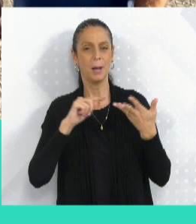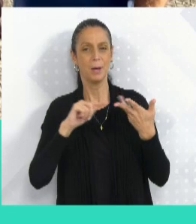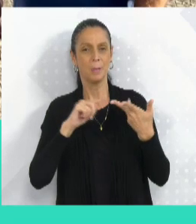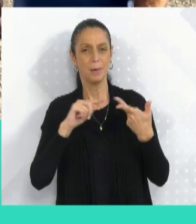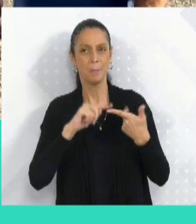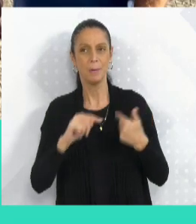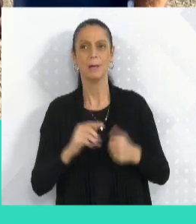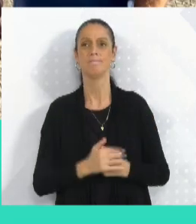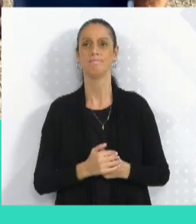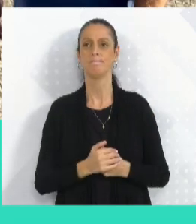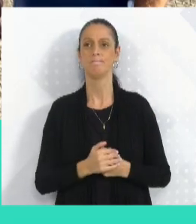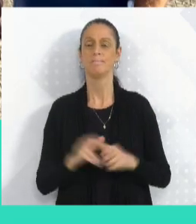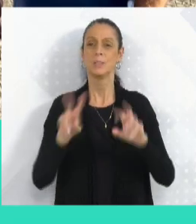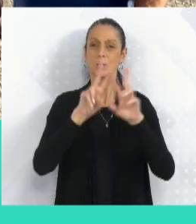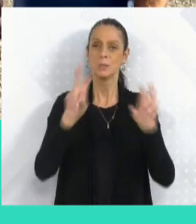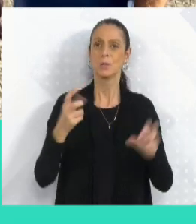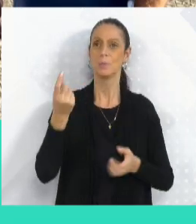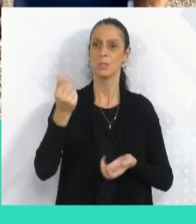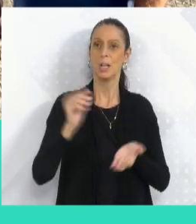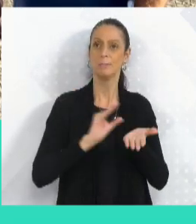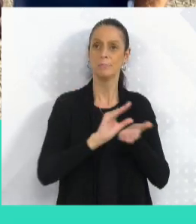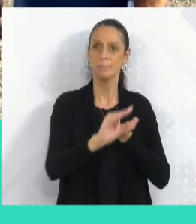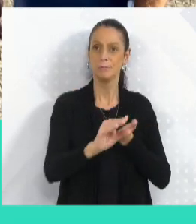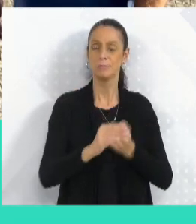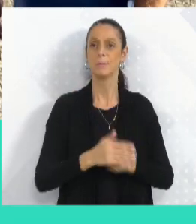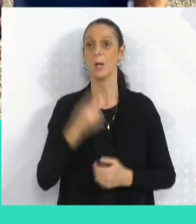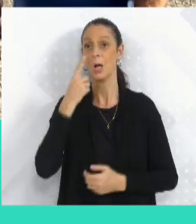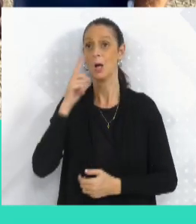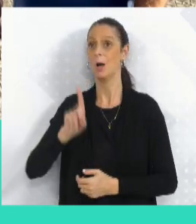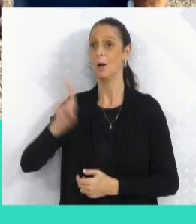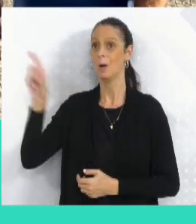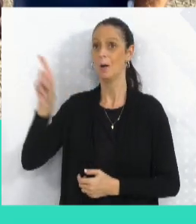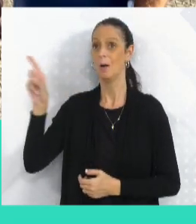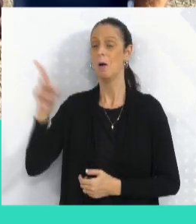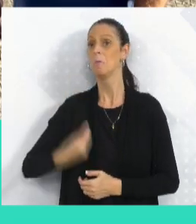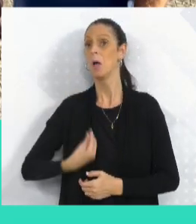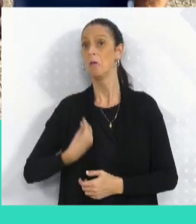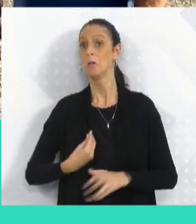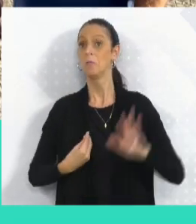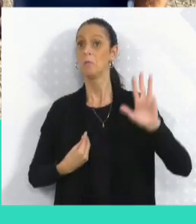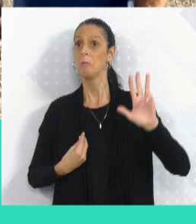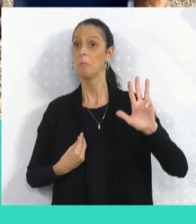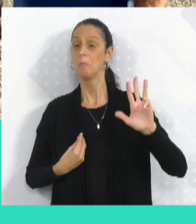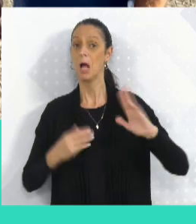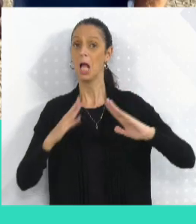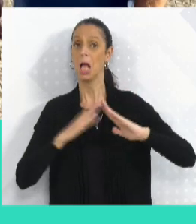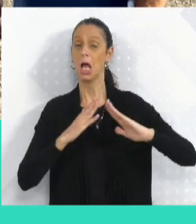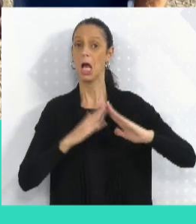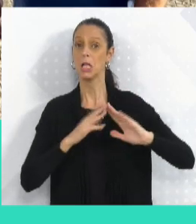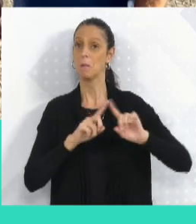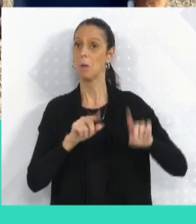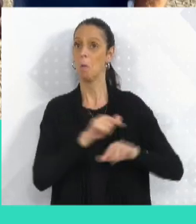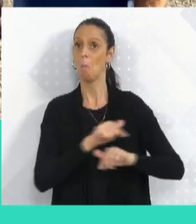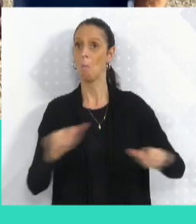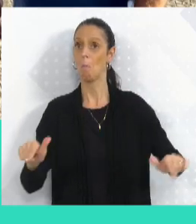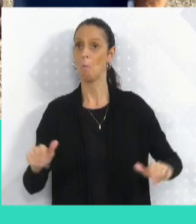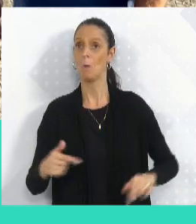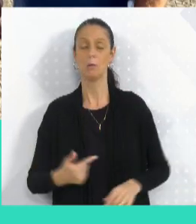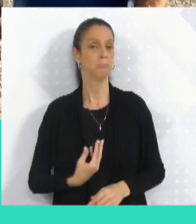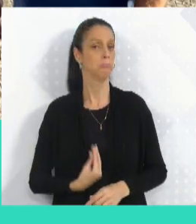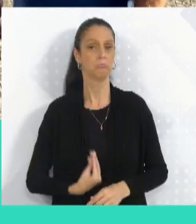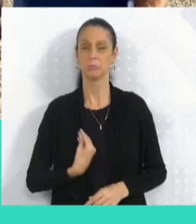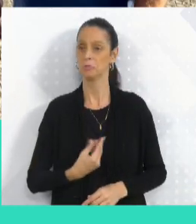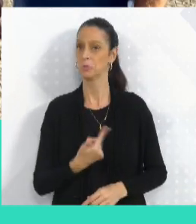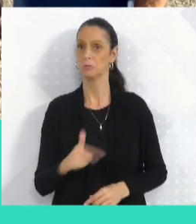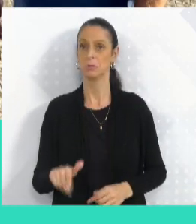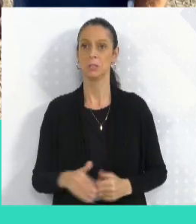ir buscar recursos, eu estive lá na casa do Lula, ele não estava em casa, dá para falar. E eu tenho